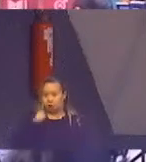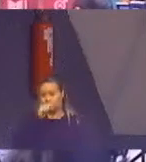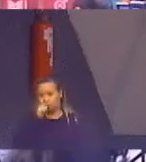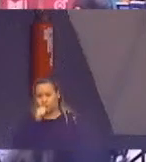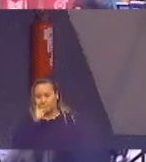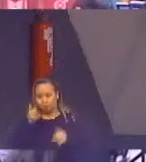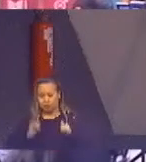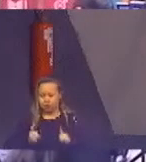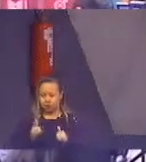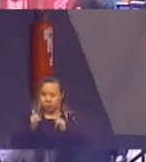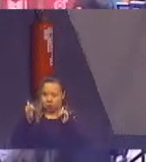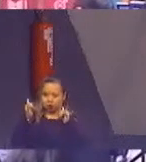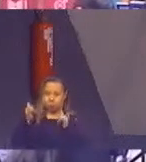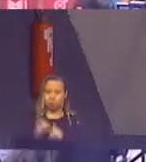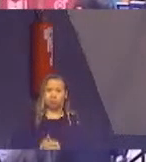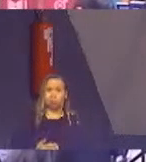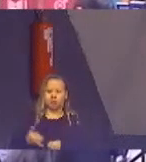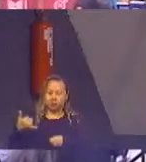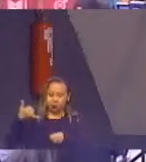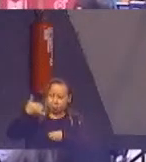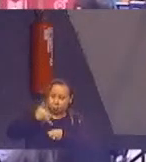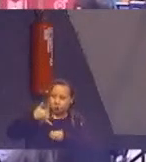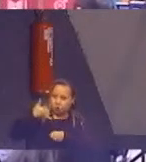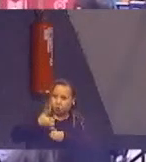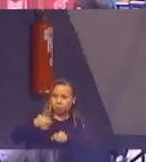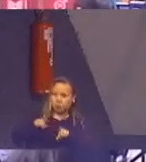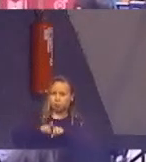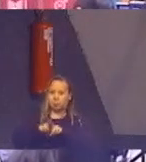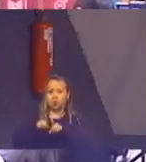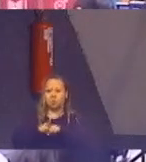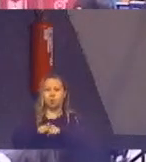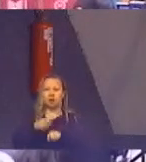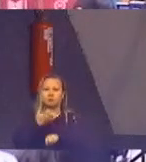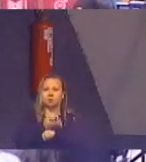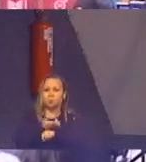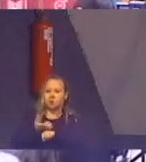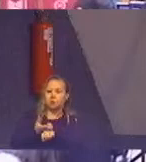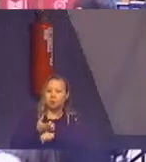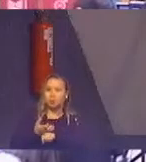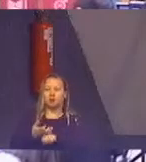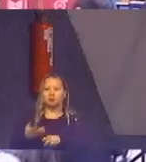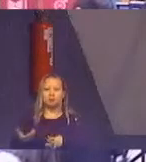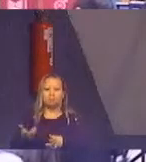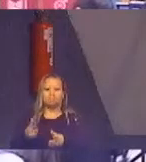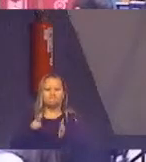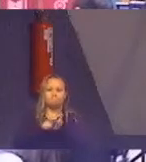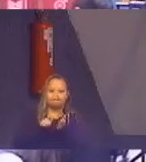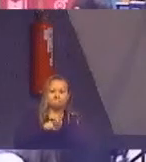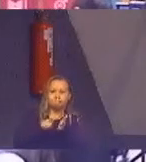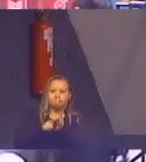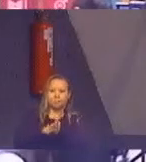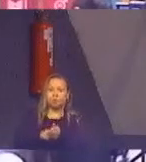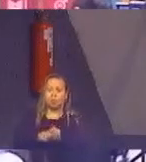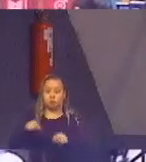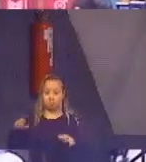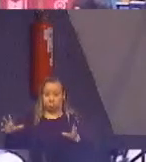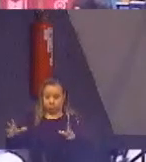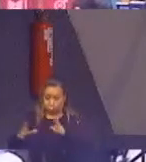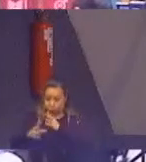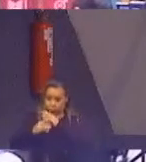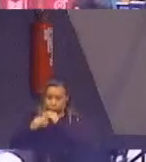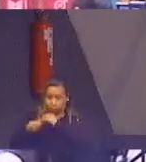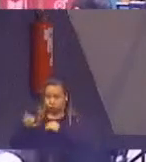consumo de combustível, material destinado à reciclagem, entre outros. Esse conjunto de informações é